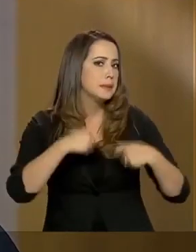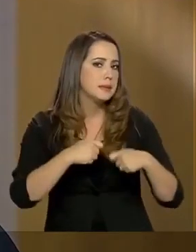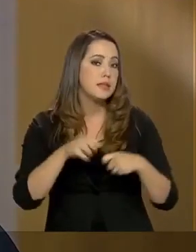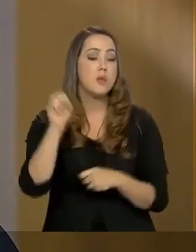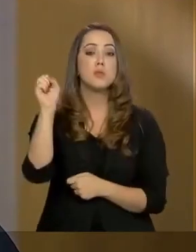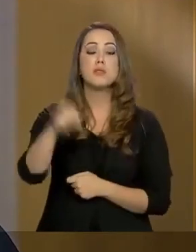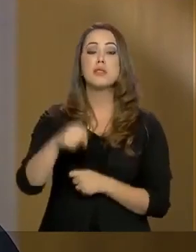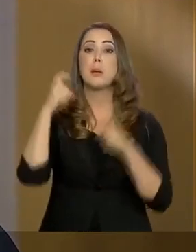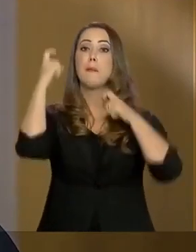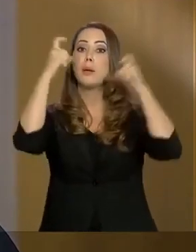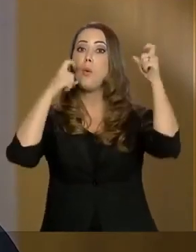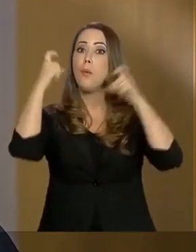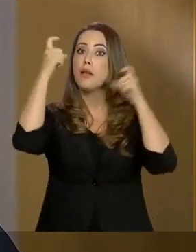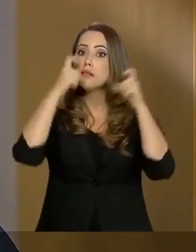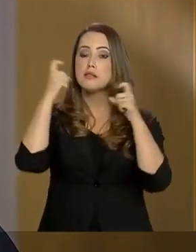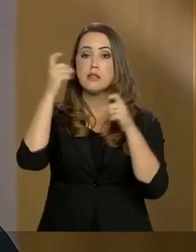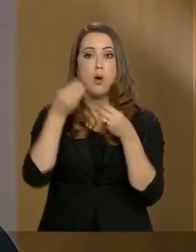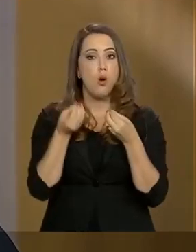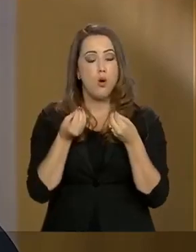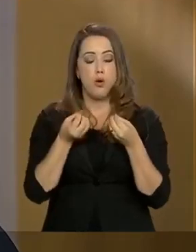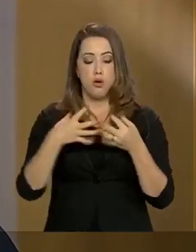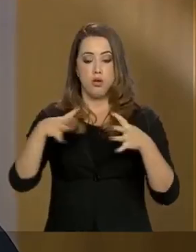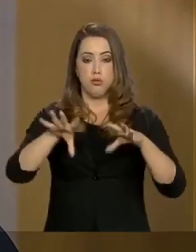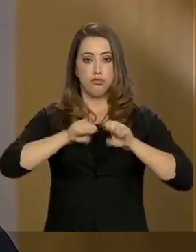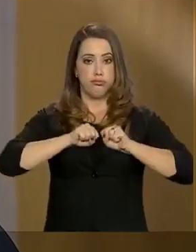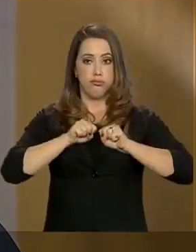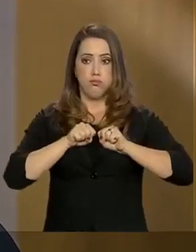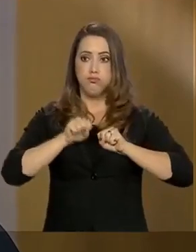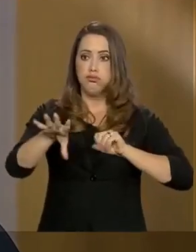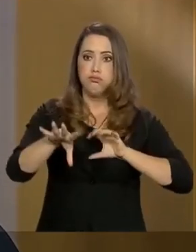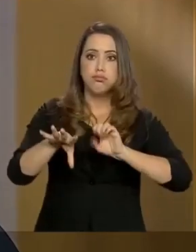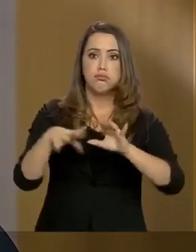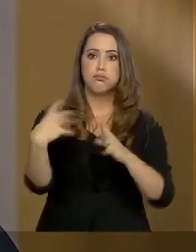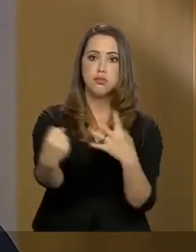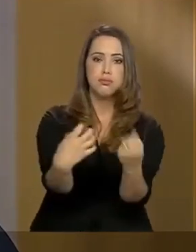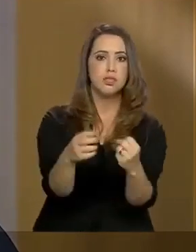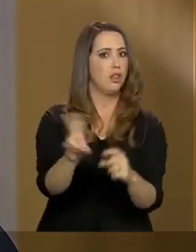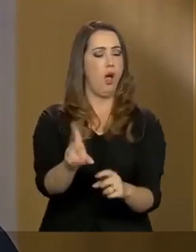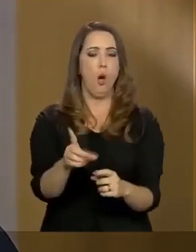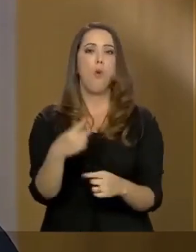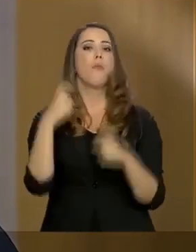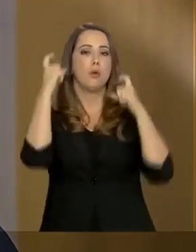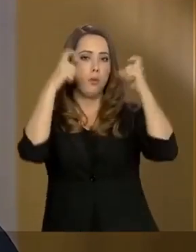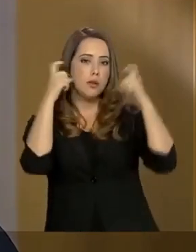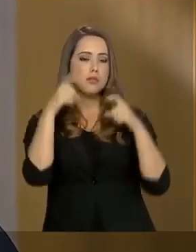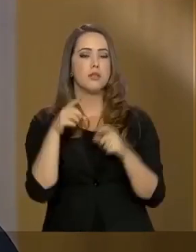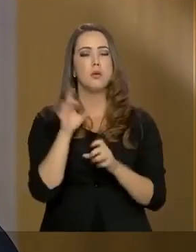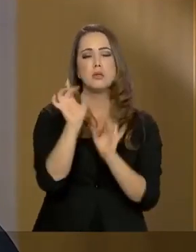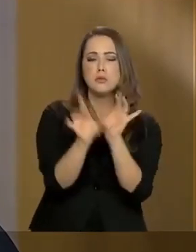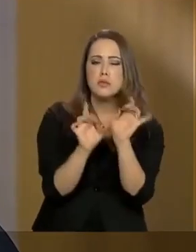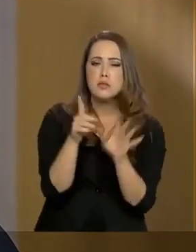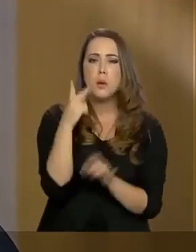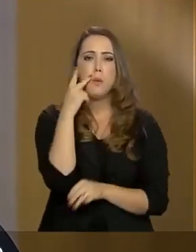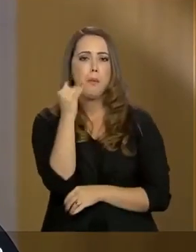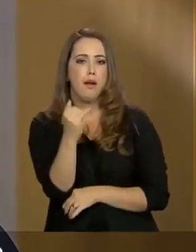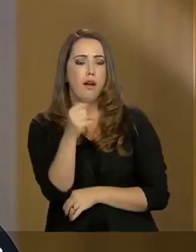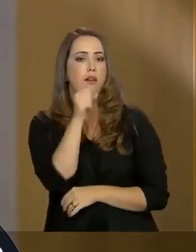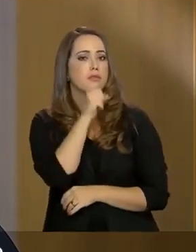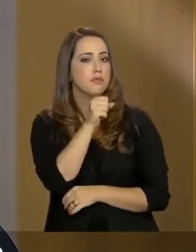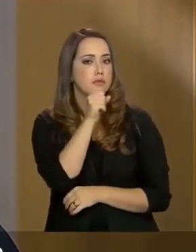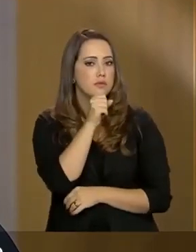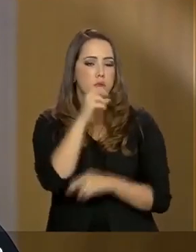ter extrema preocupação em não transmitir o vírus para os outros, em especial aos nossos queridos pais e avós,